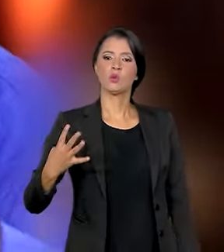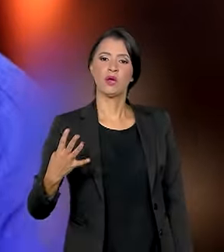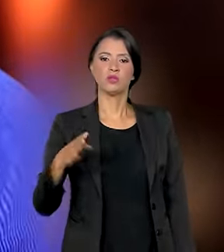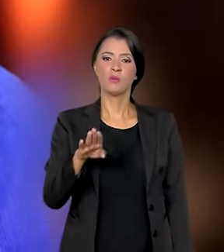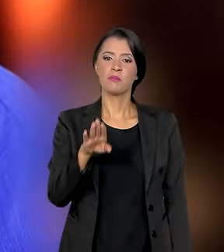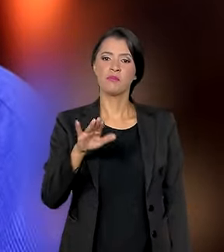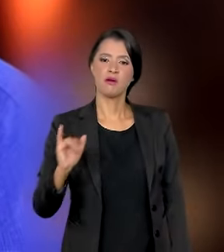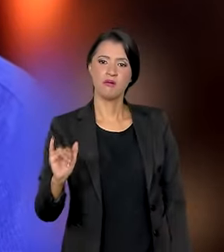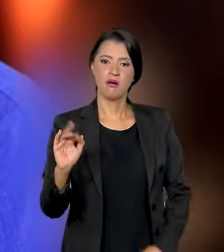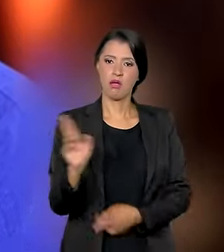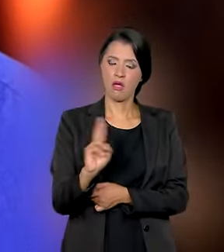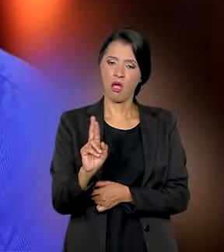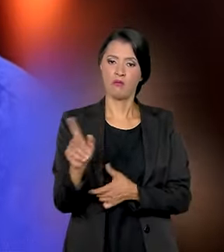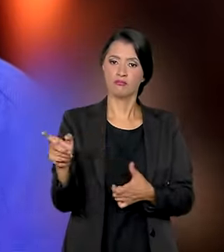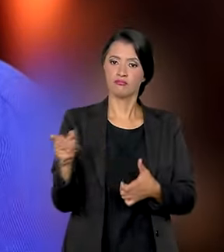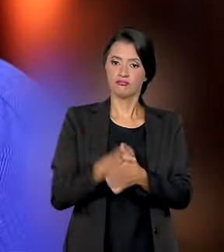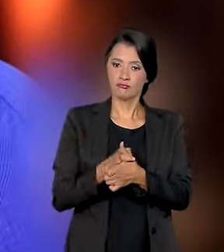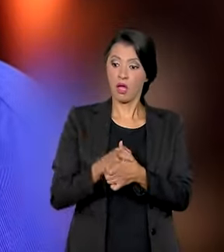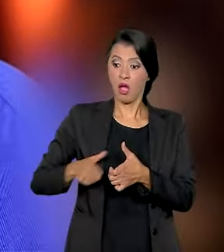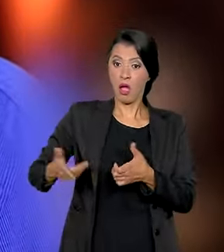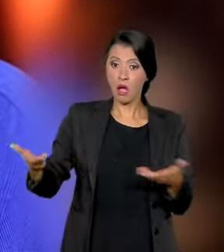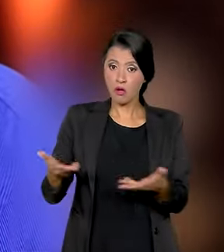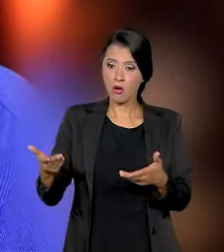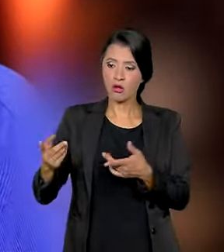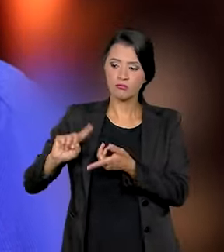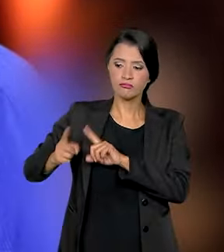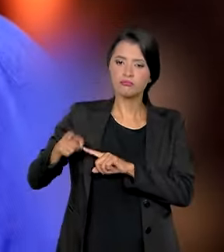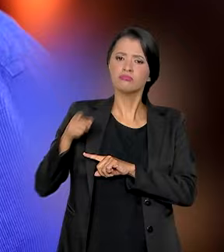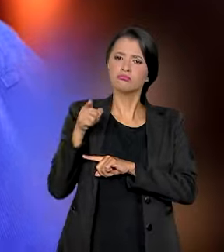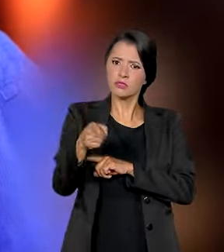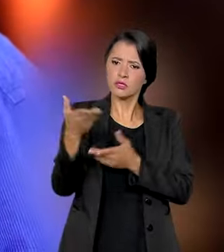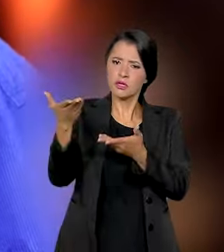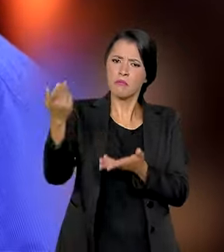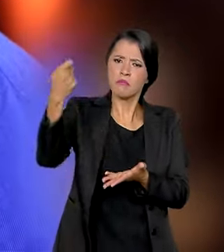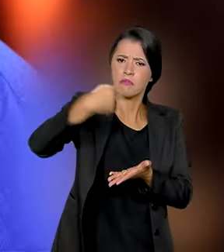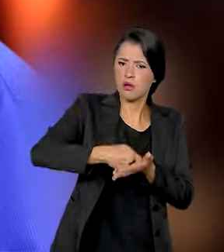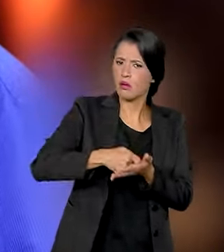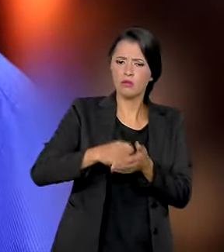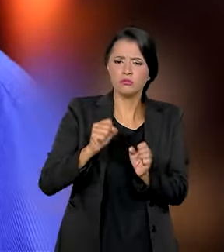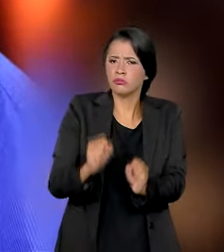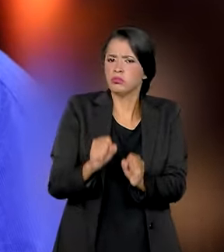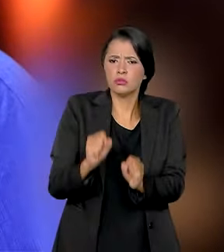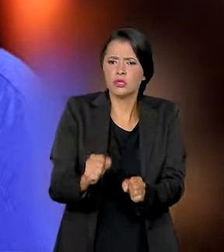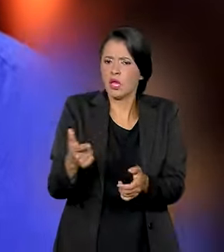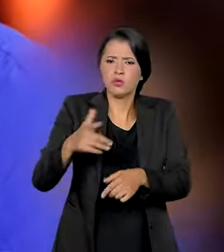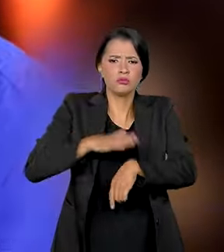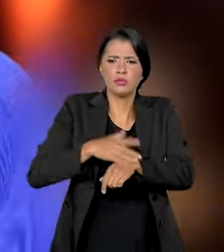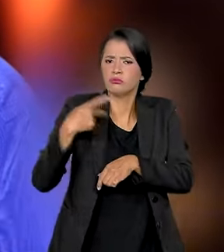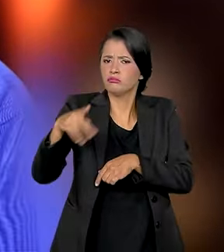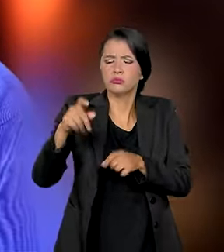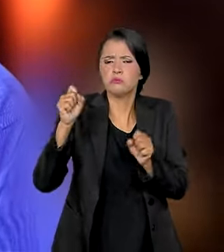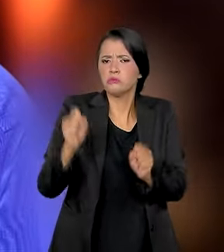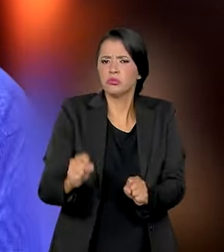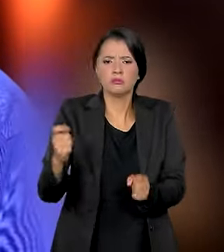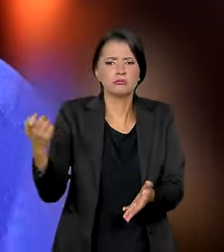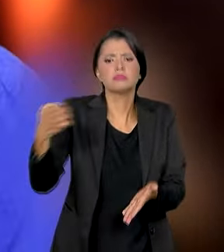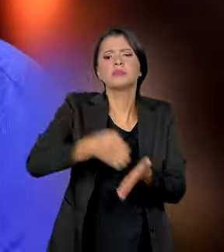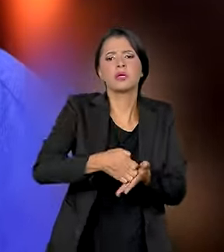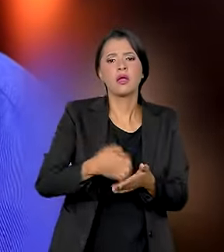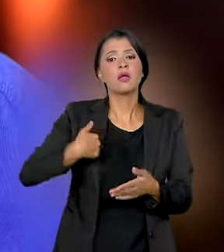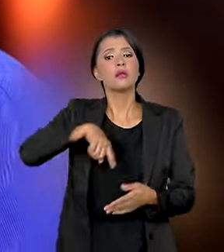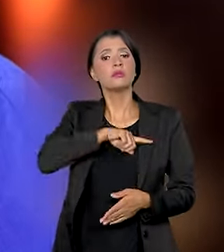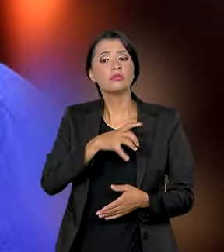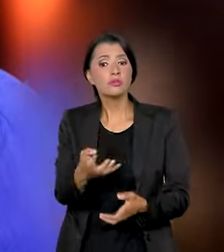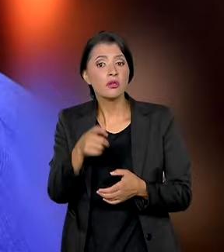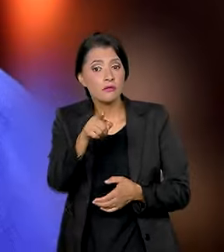bilhões de reais de dívida em negociação para você pagar o que você puder pagar, o tempo que você puder pagar,